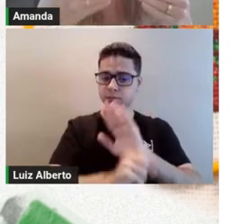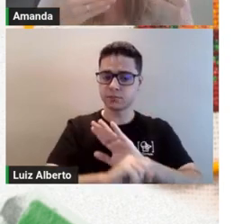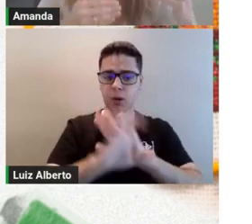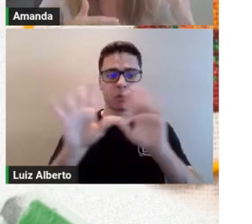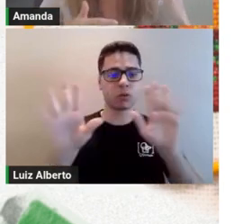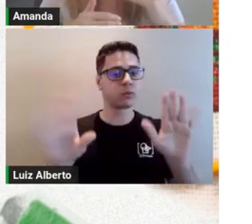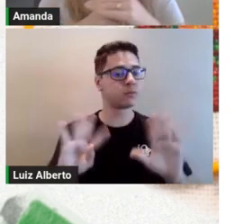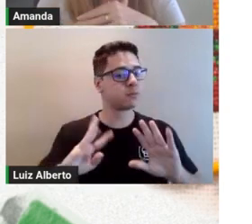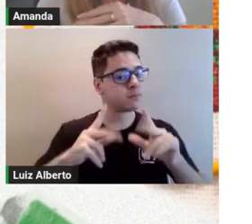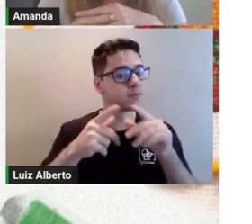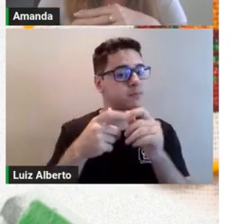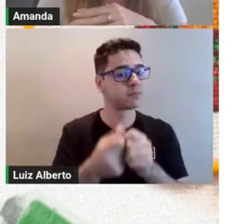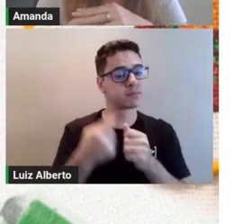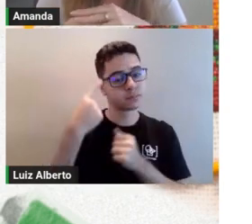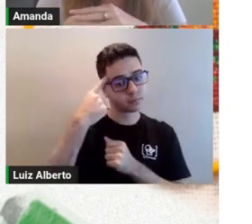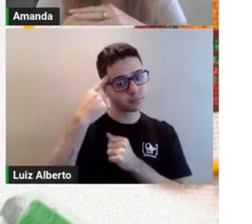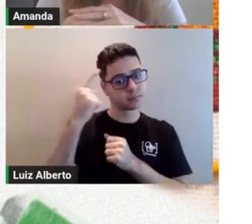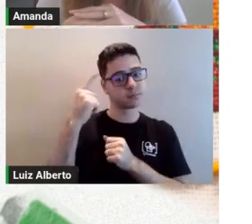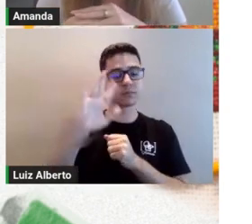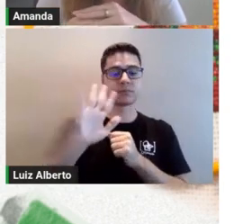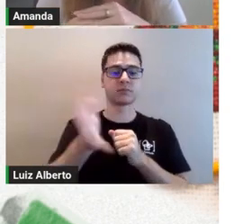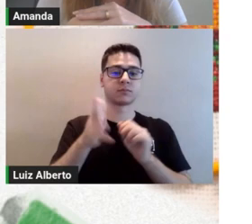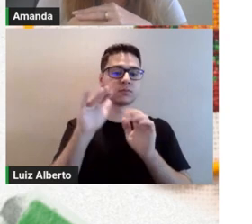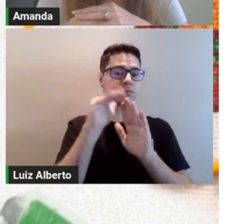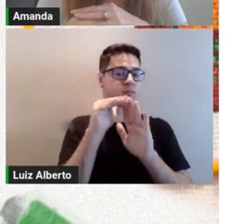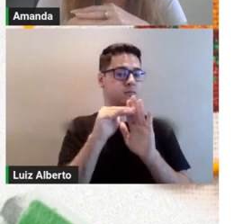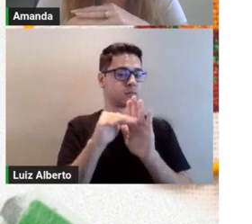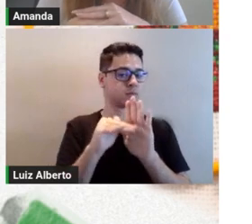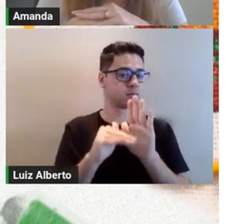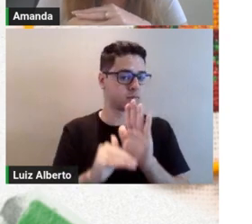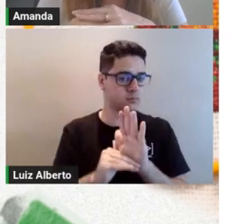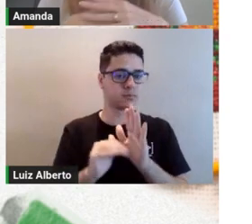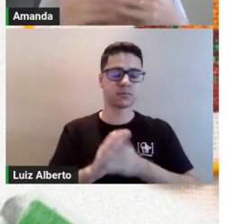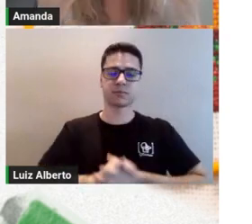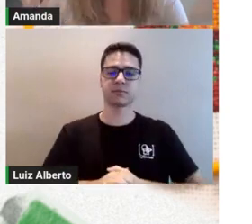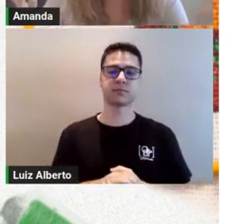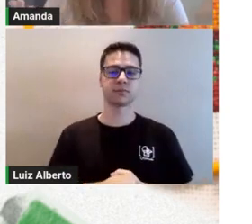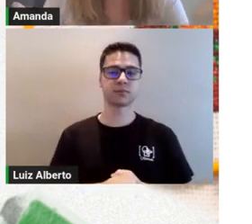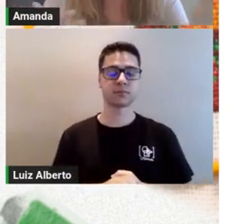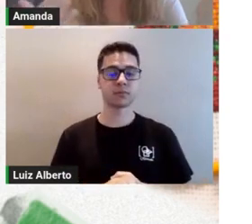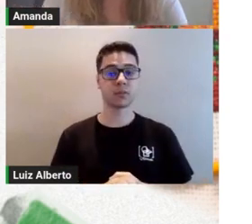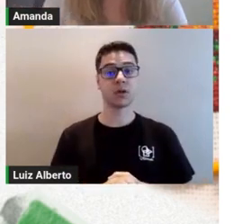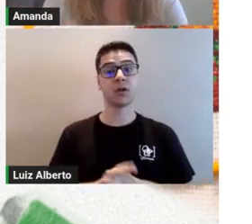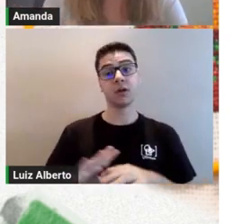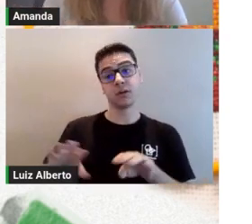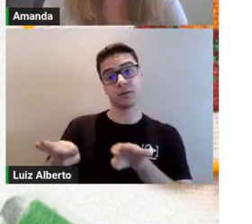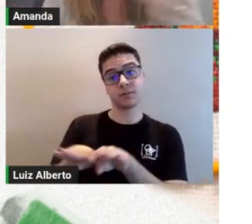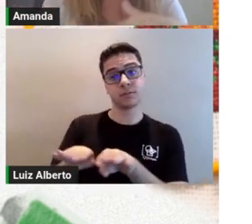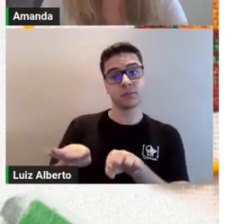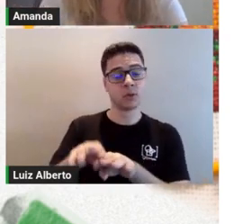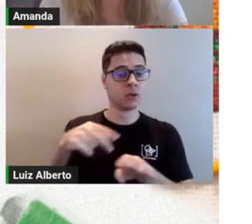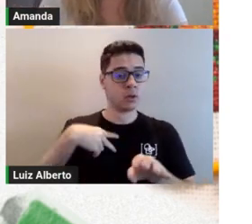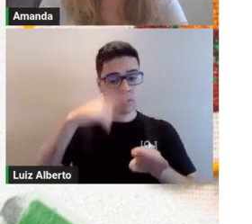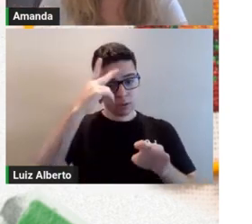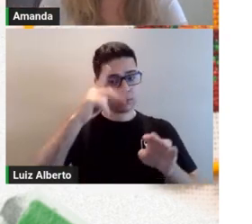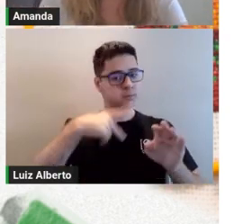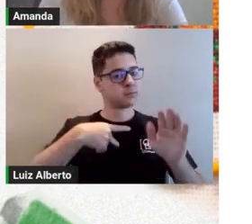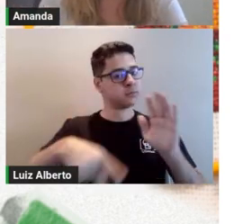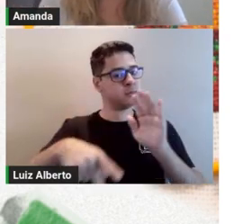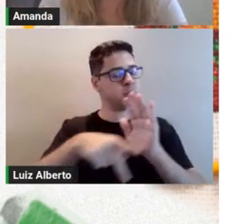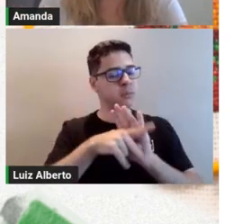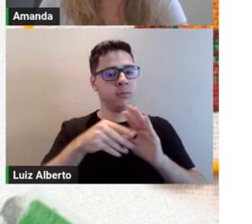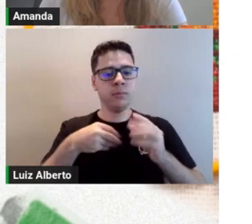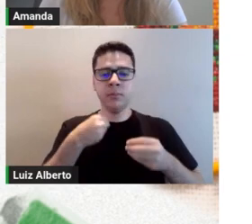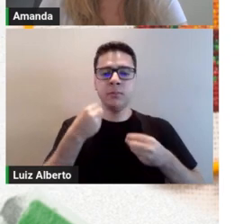Então, essa seria a ideia da hierarquia. E também a identidade e expressão artística. Assim